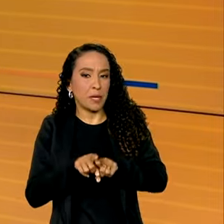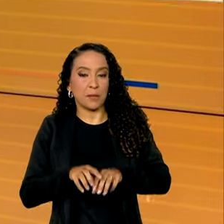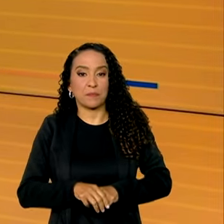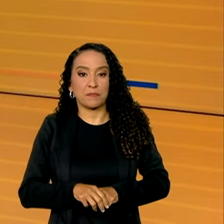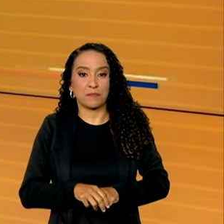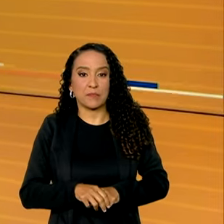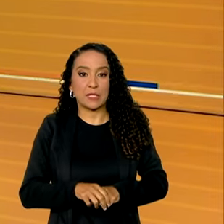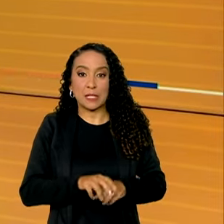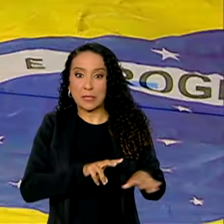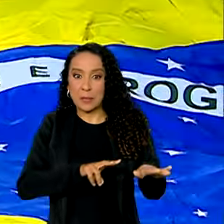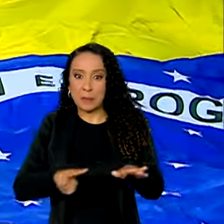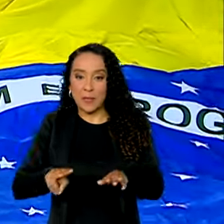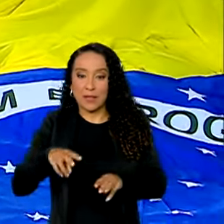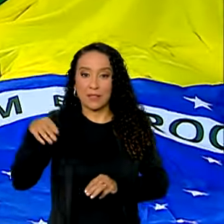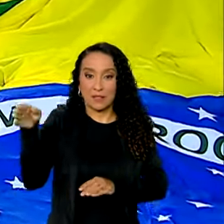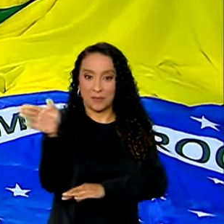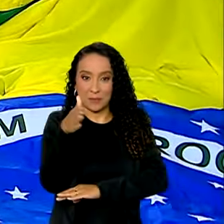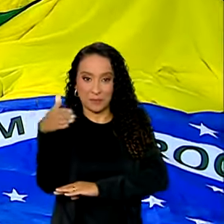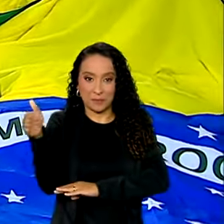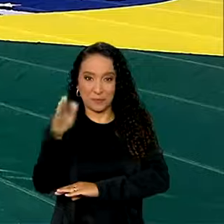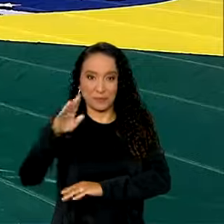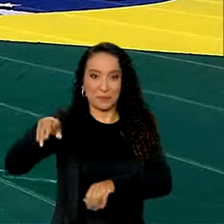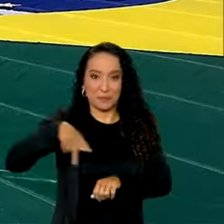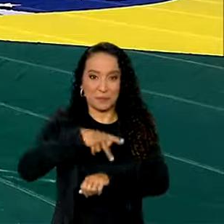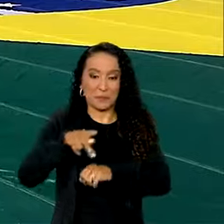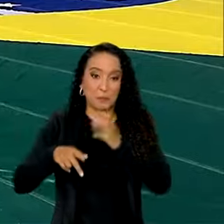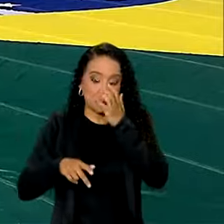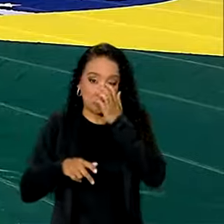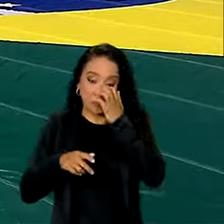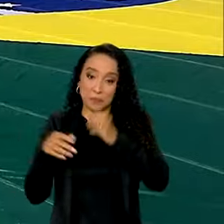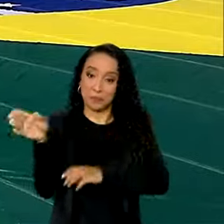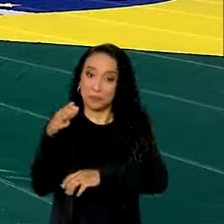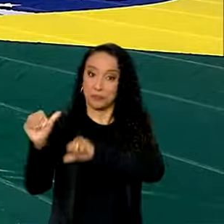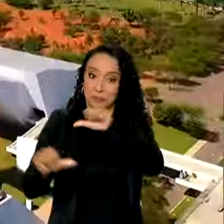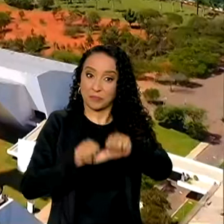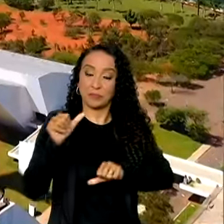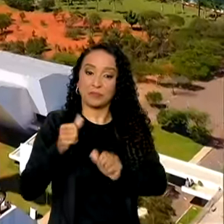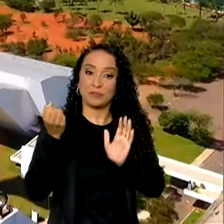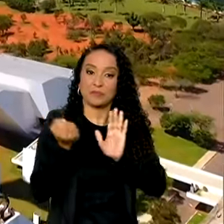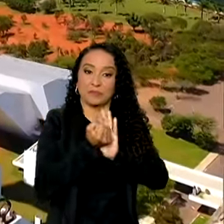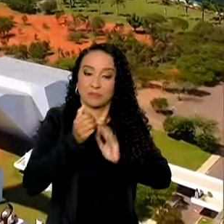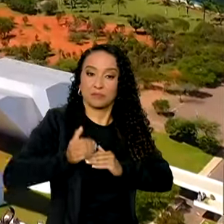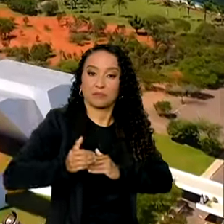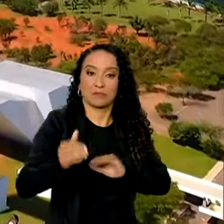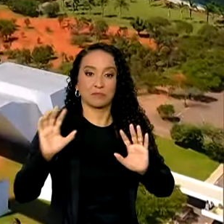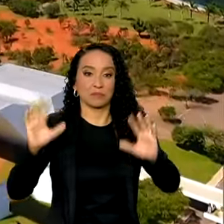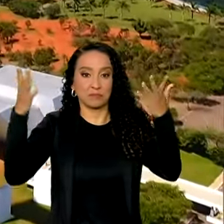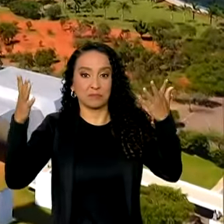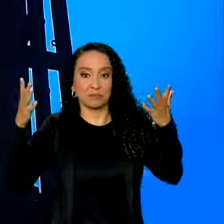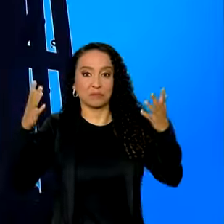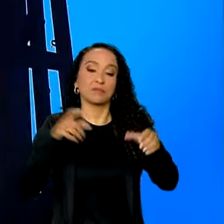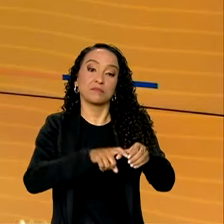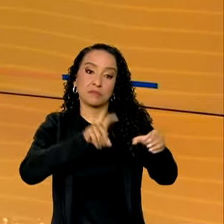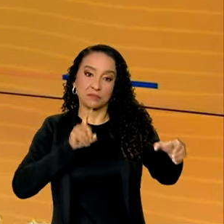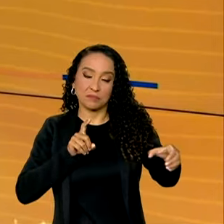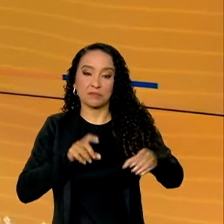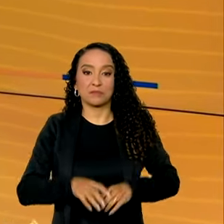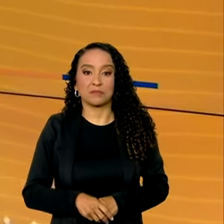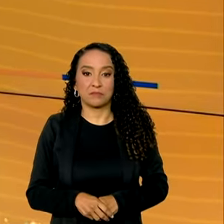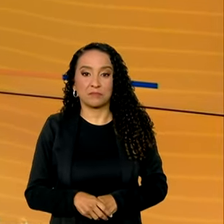também, Semana da Pátria. Troca da bandeira nacional marca o início das comemorações da independência.